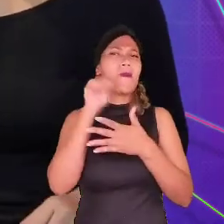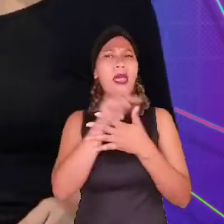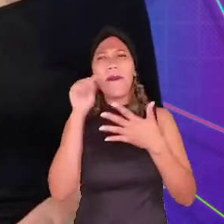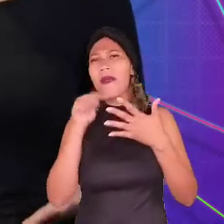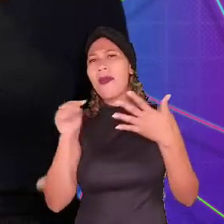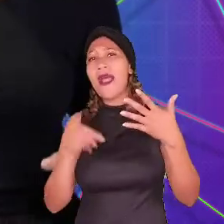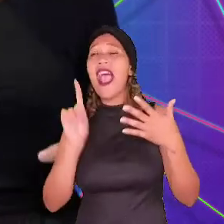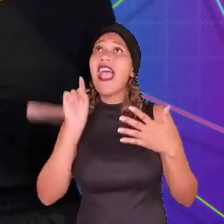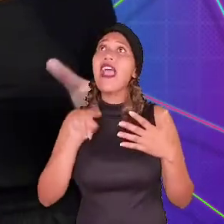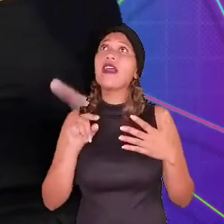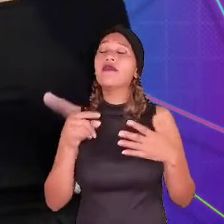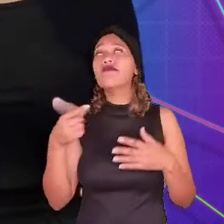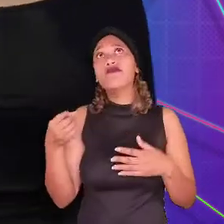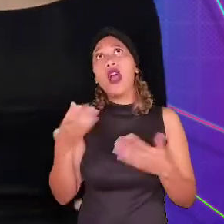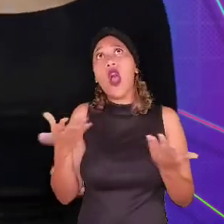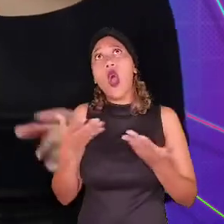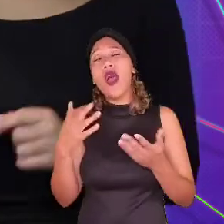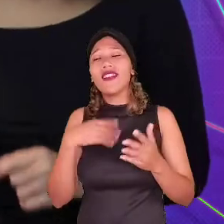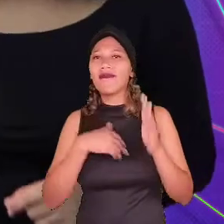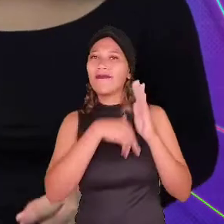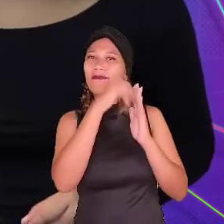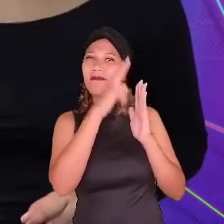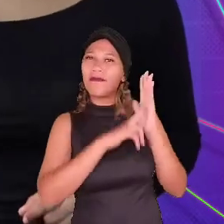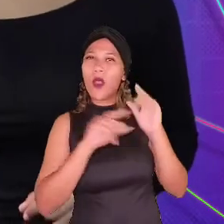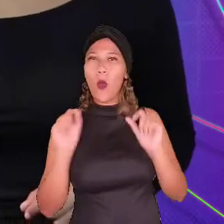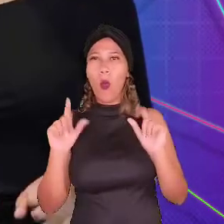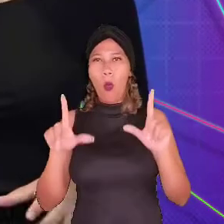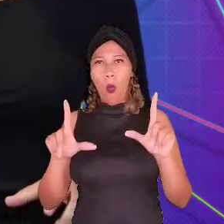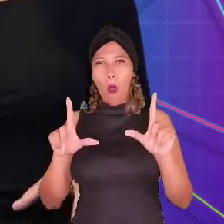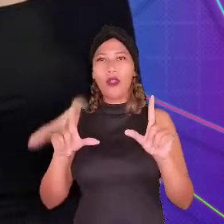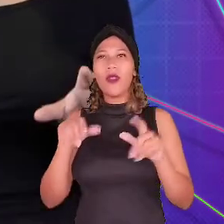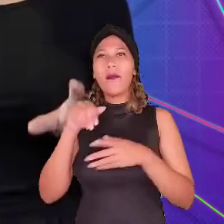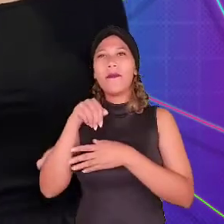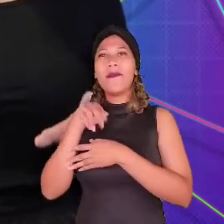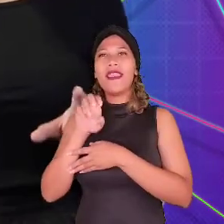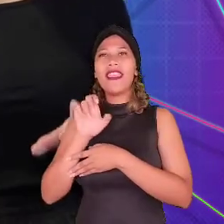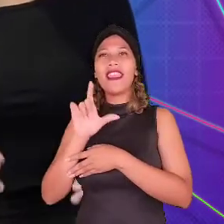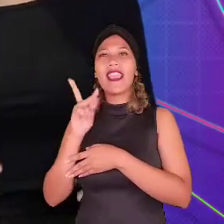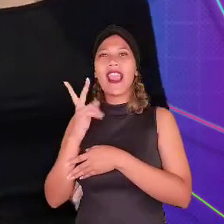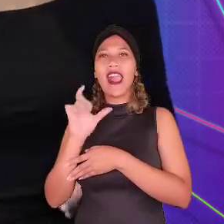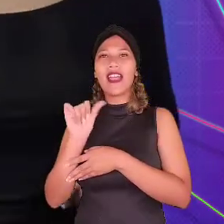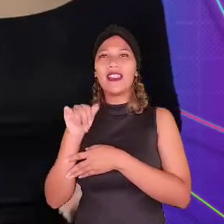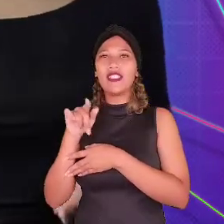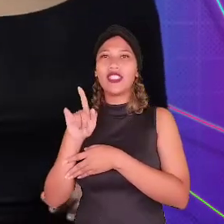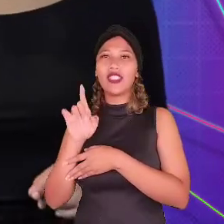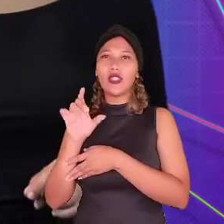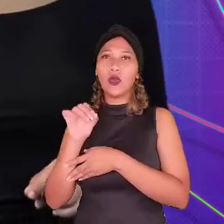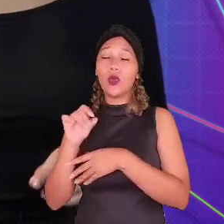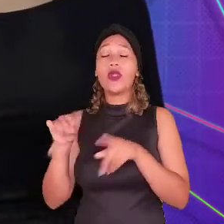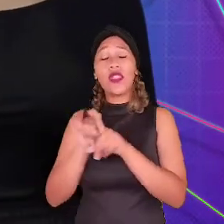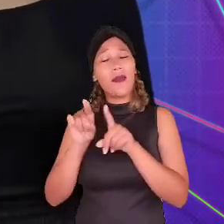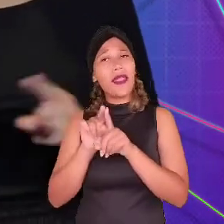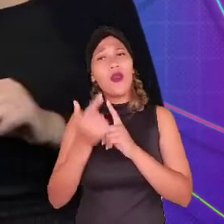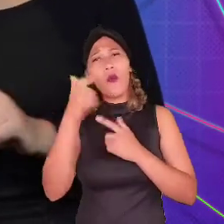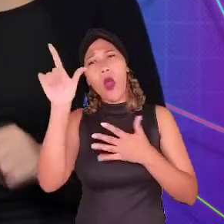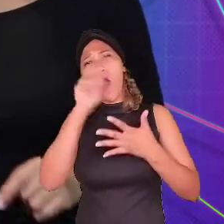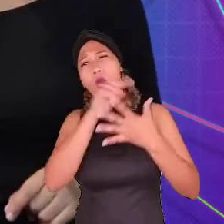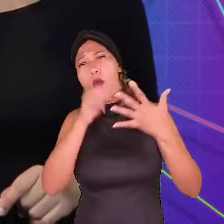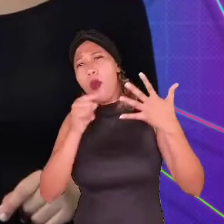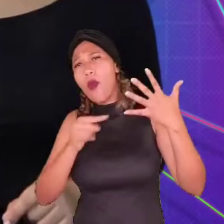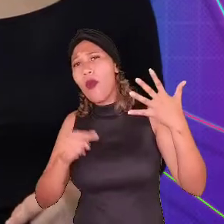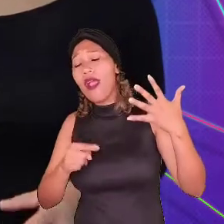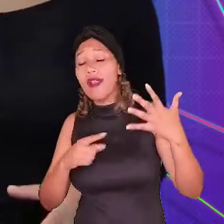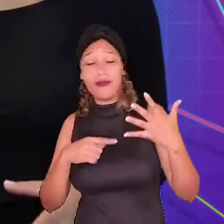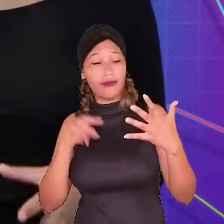Lewandowski, que é uma releitura do quadro Pietá, de Michelangelo. E Mario Patron of St. Brooklyn, de Bud Johnson,